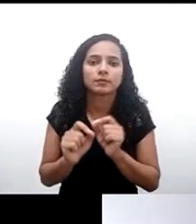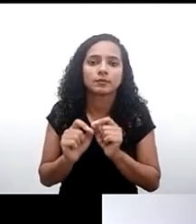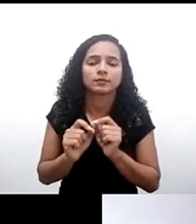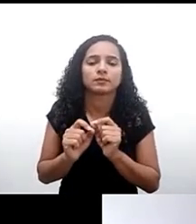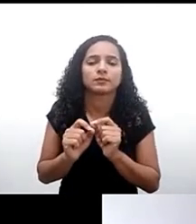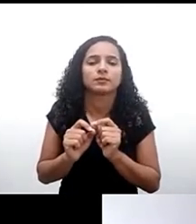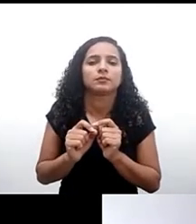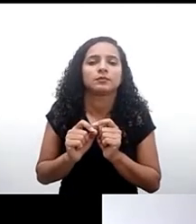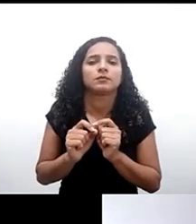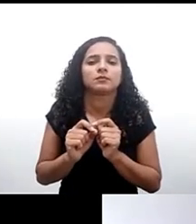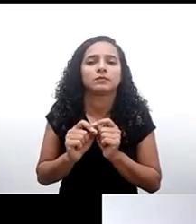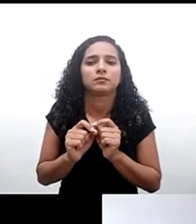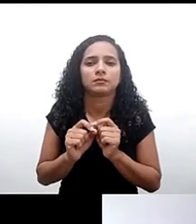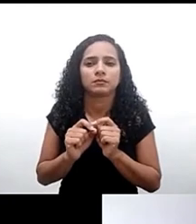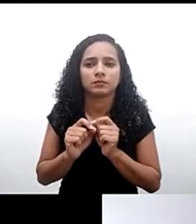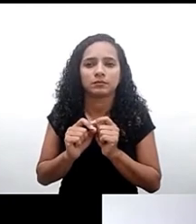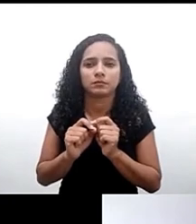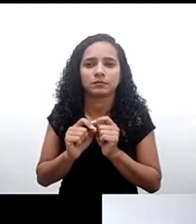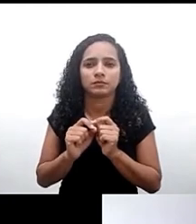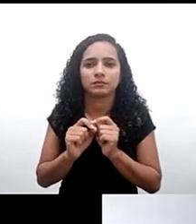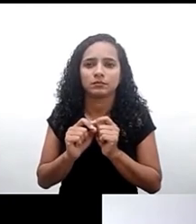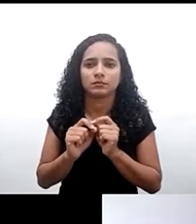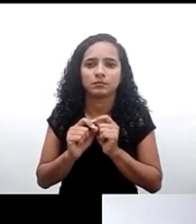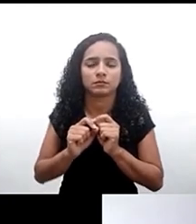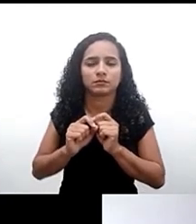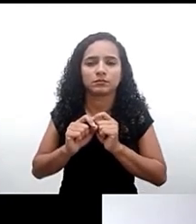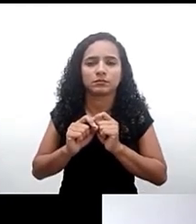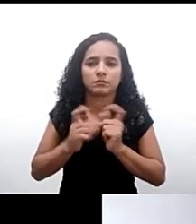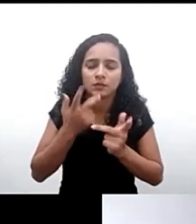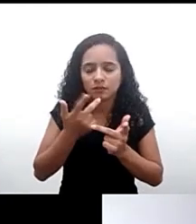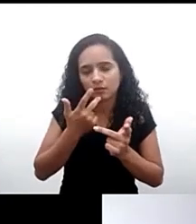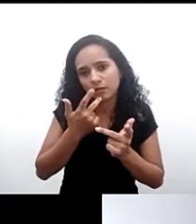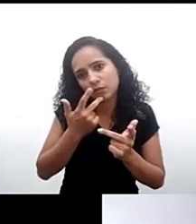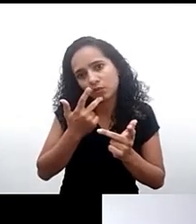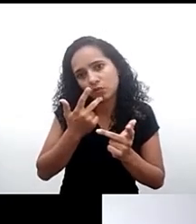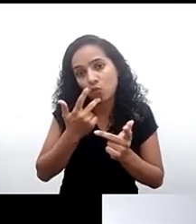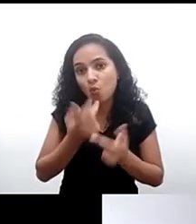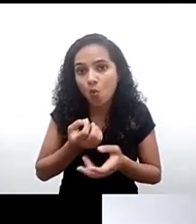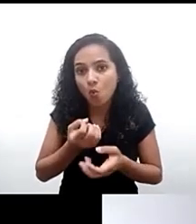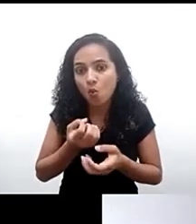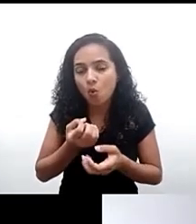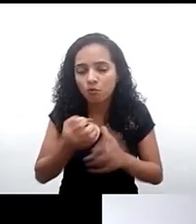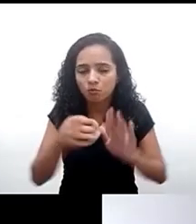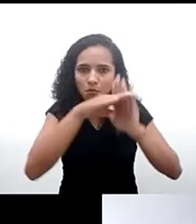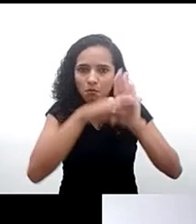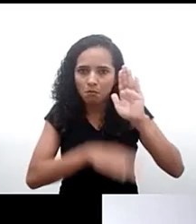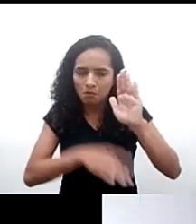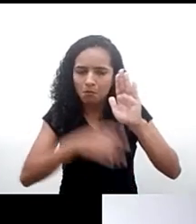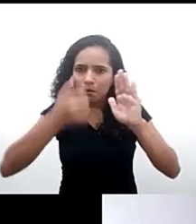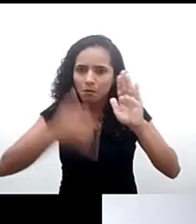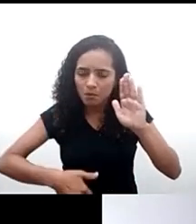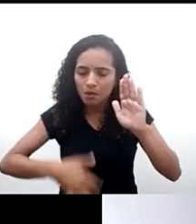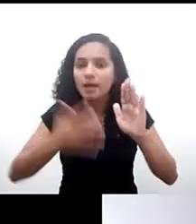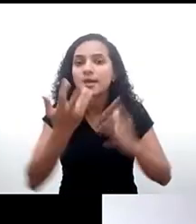os outros centros é que no comentário ponto um esclarece que as crianças consultadas já